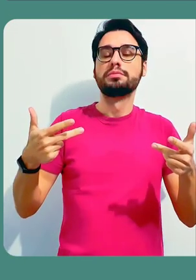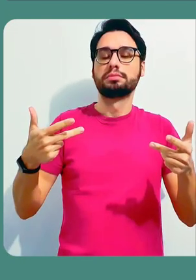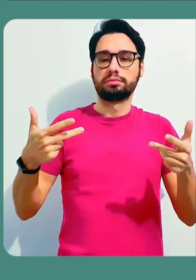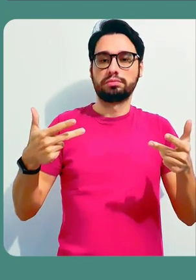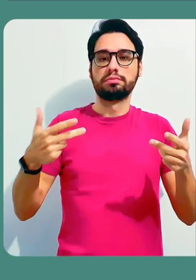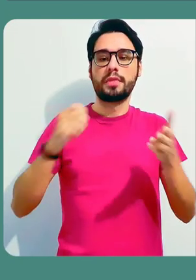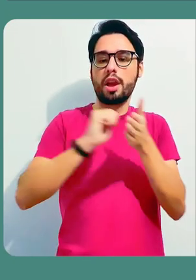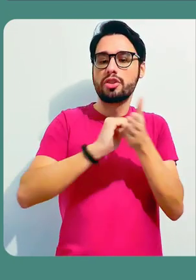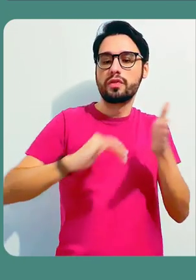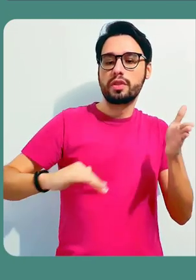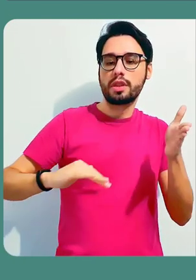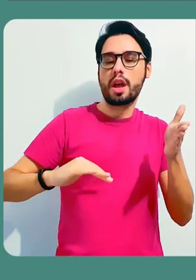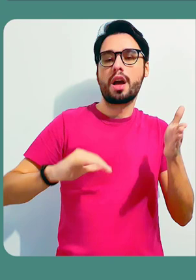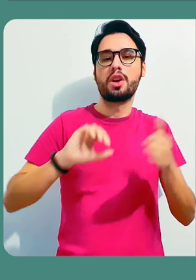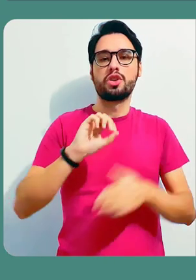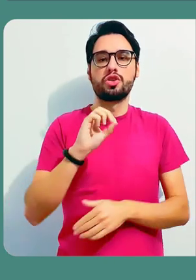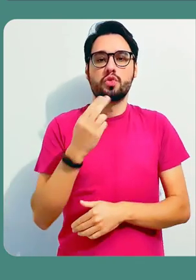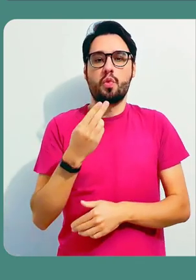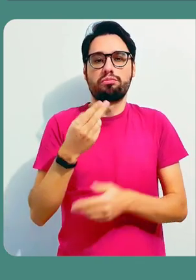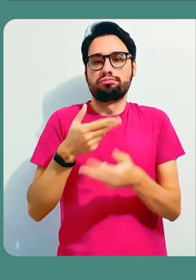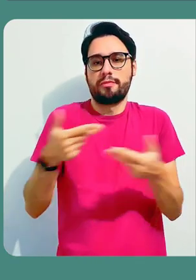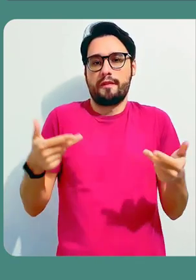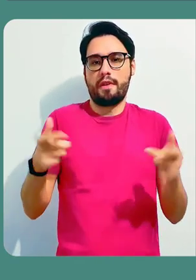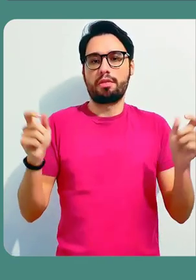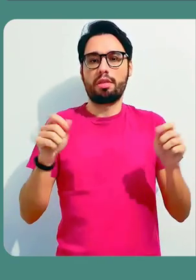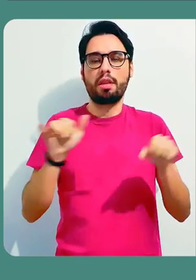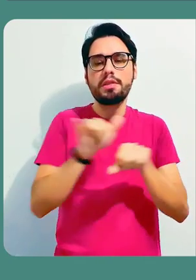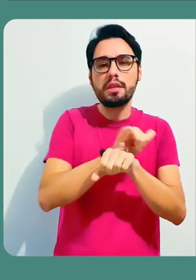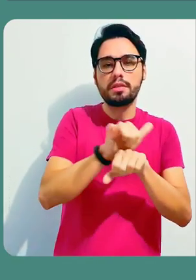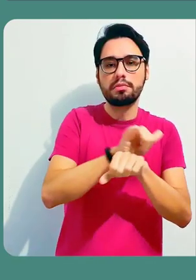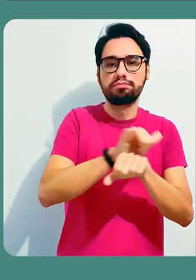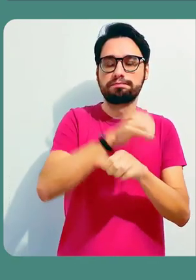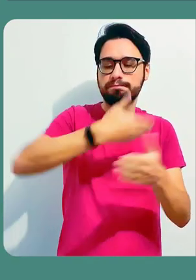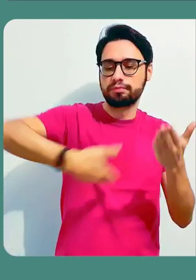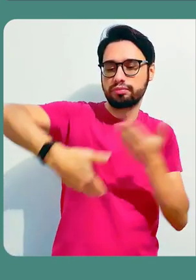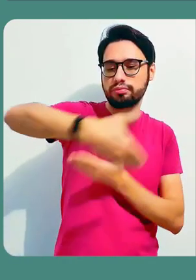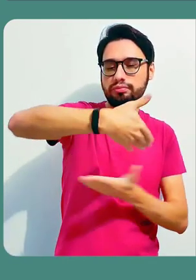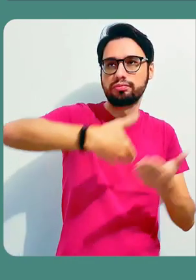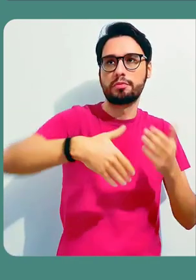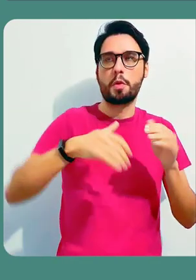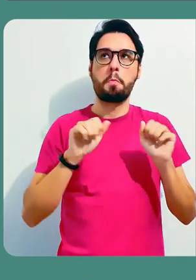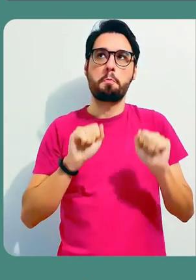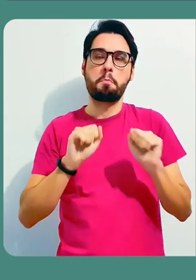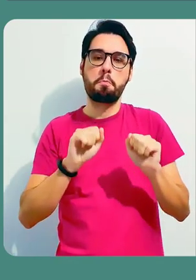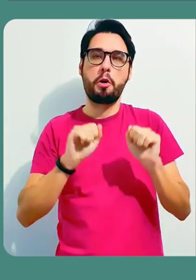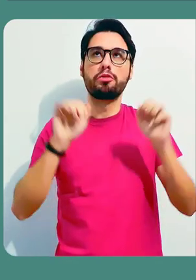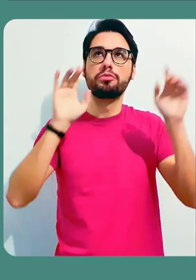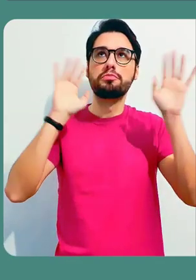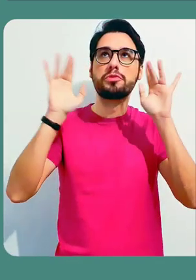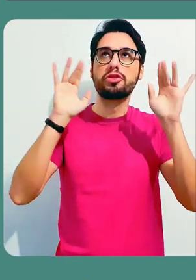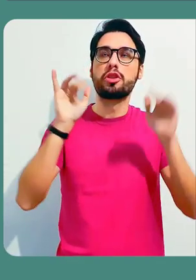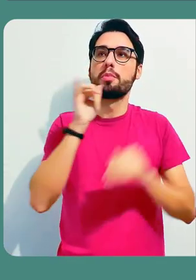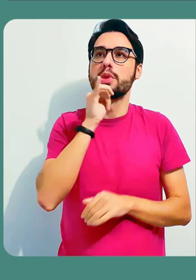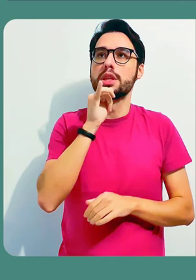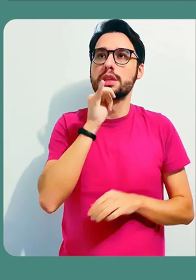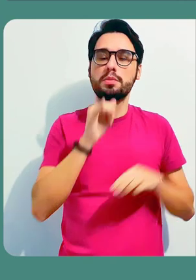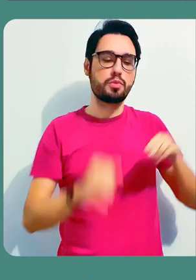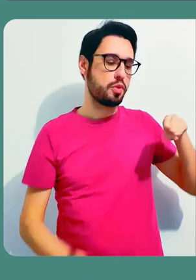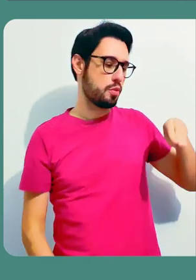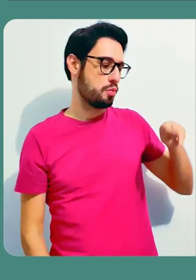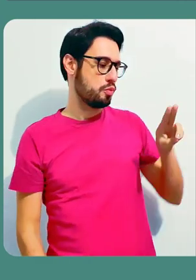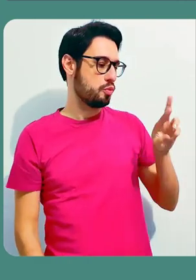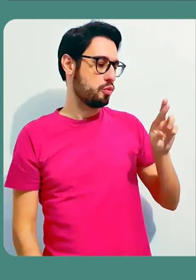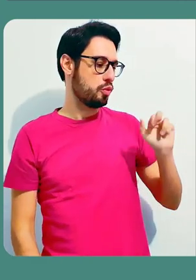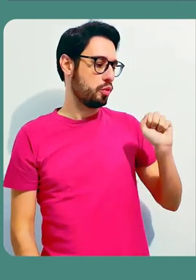gente algumas das possibilidades de atividades ou ações colaborativas que podem ser realizadas. Então